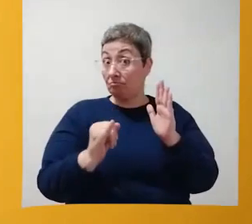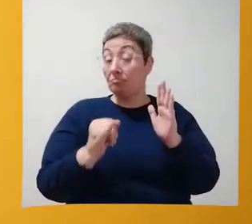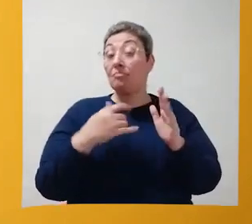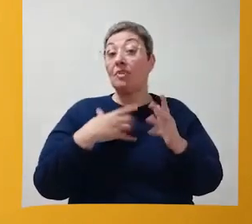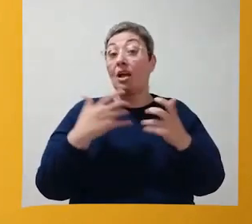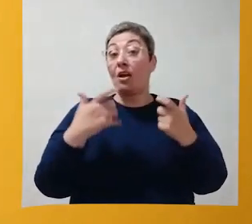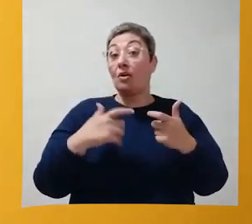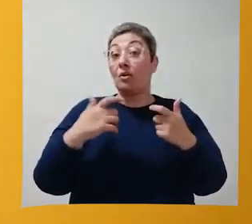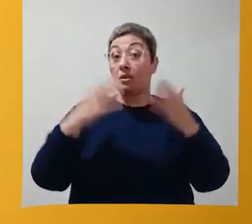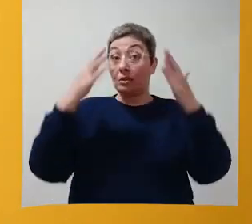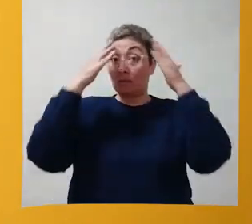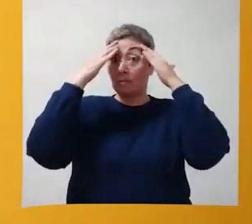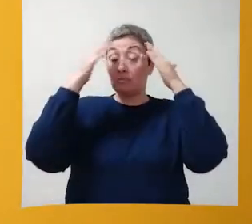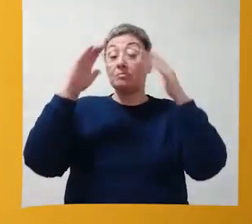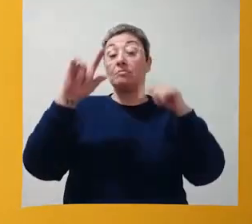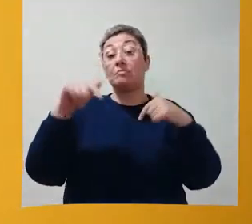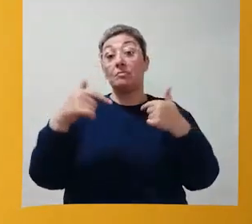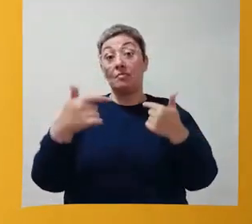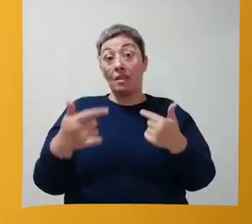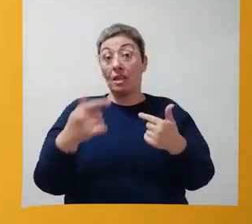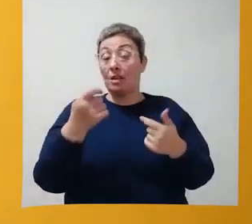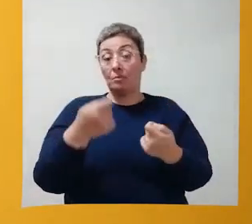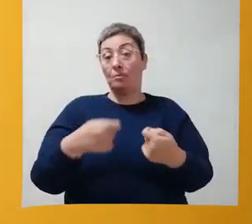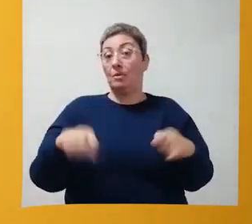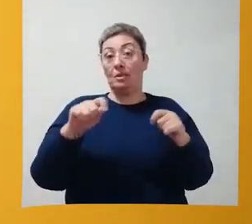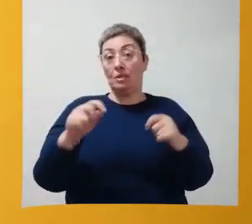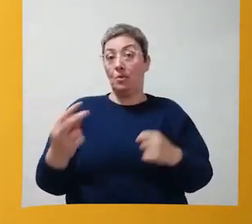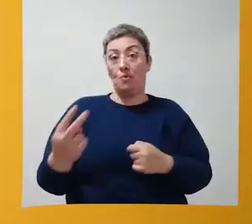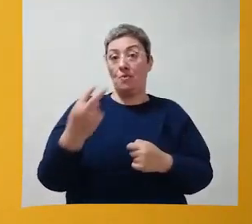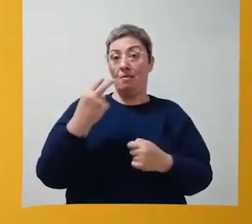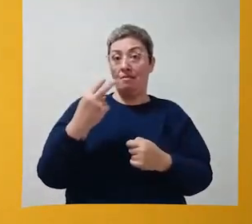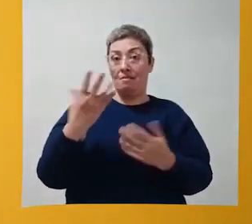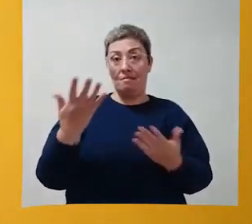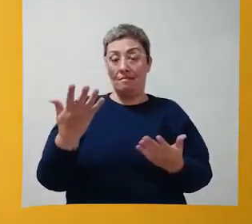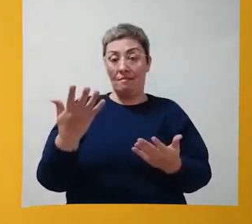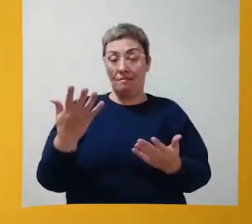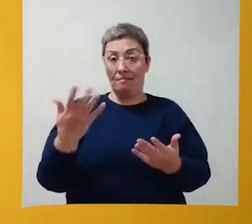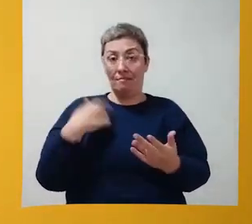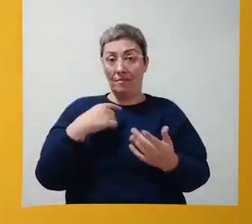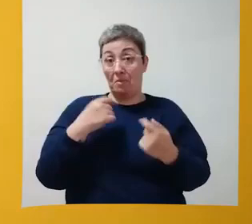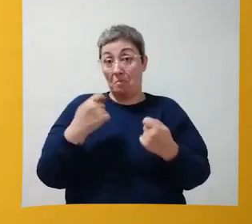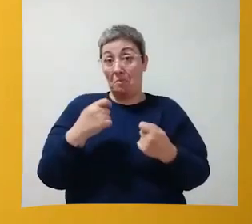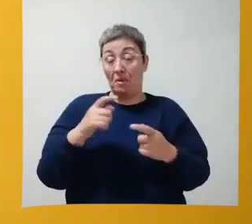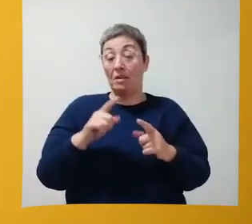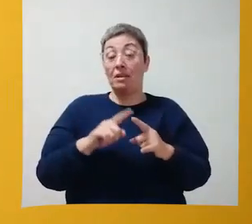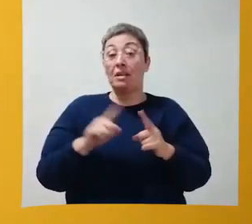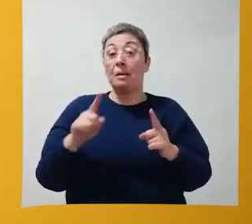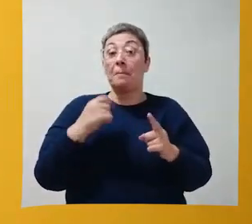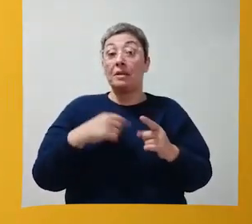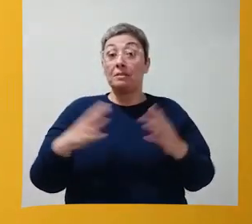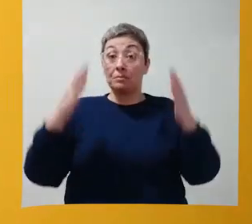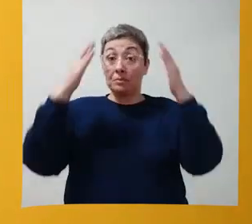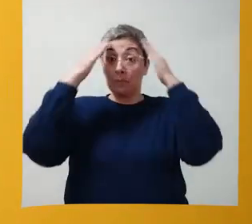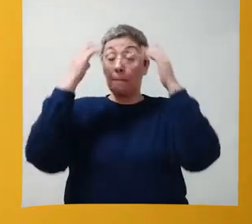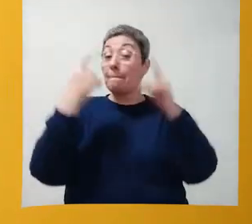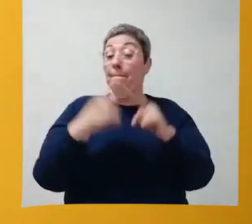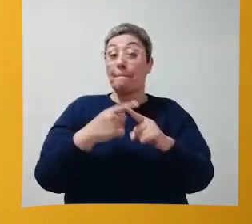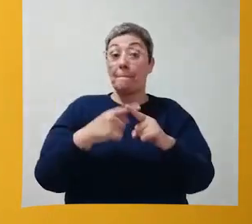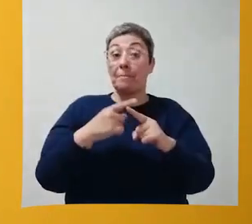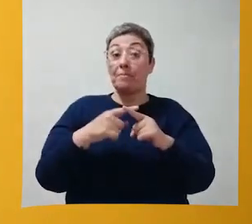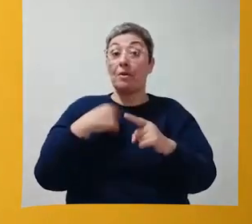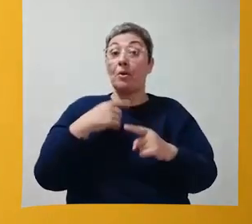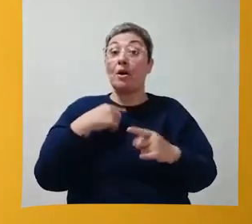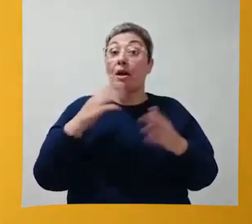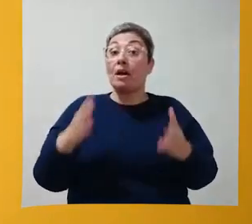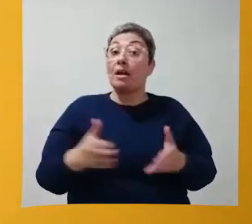coloque a mão na cabeça. Logo, ele não precisa olhar necessariamente. Ele coloca a mão na cabeça. Por quê?